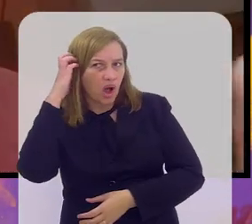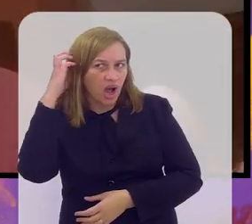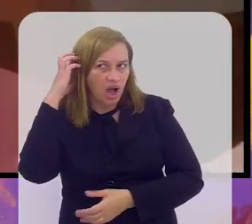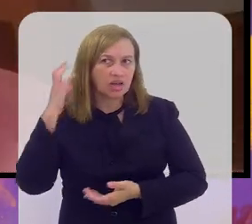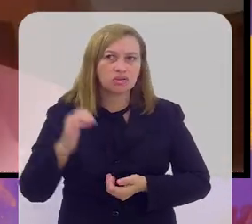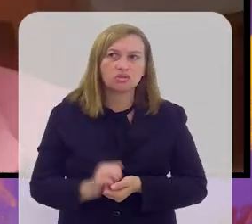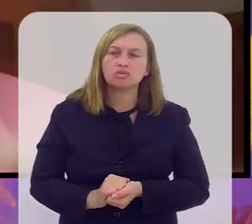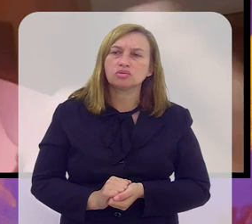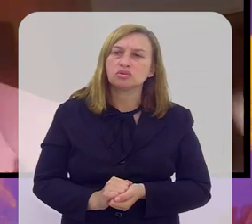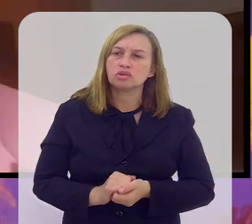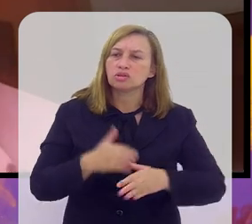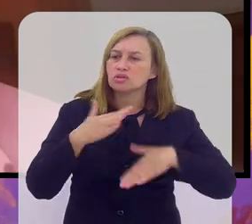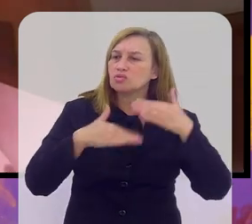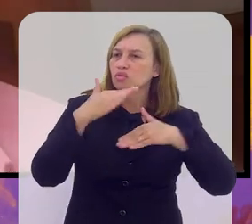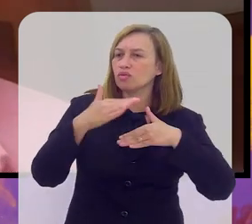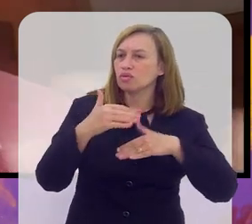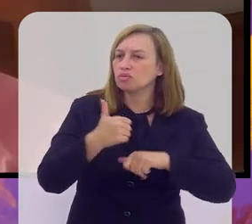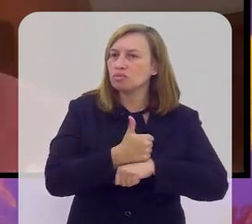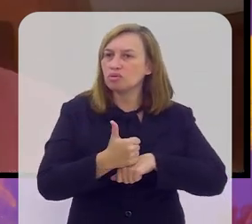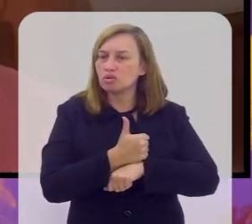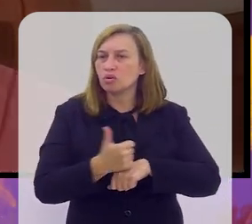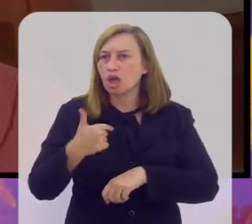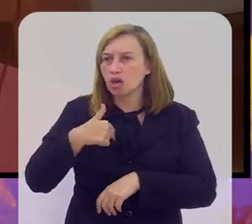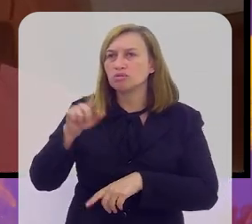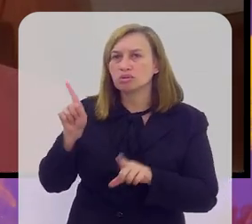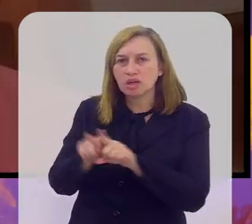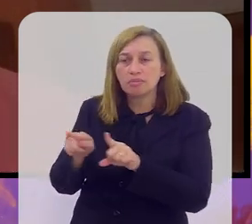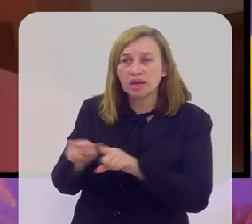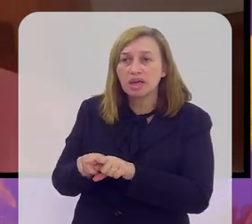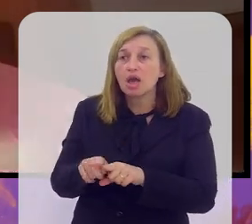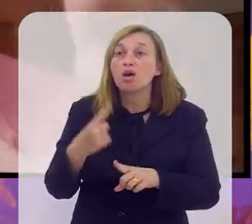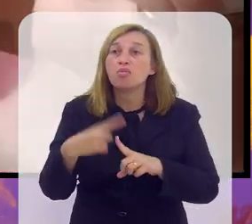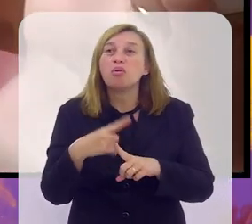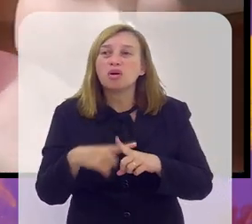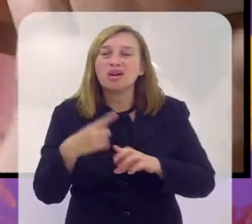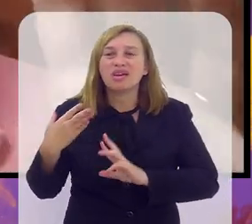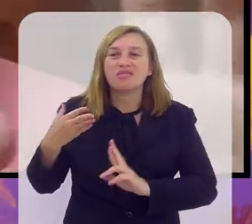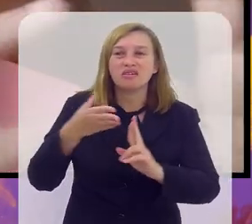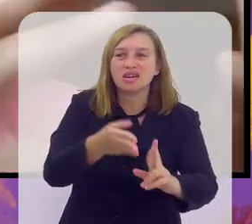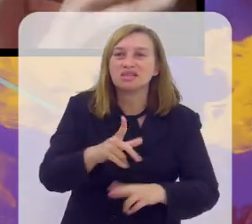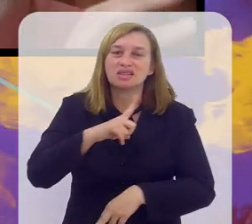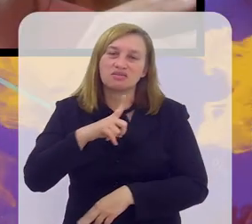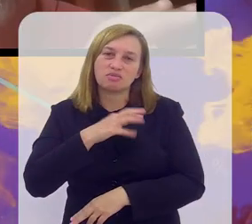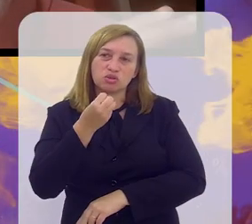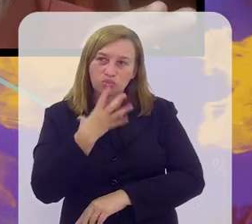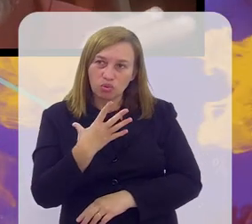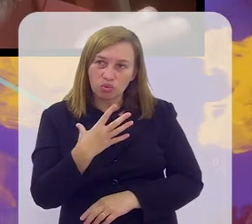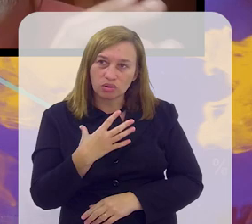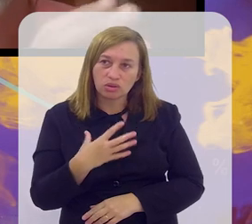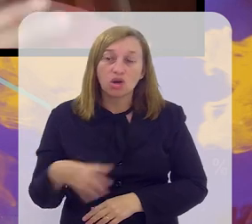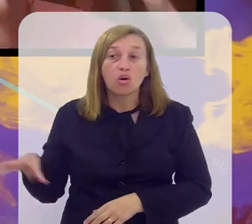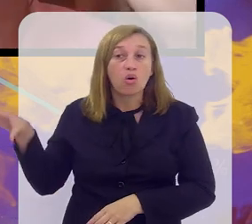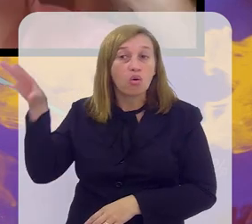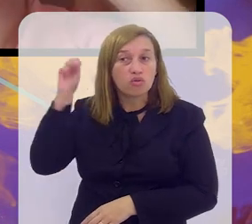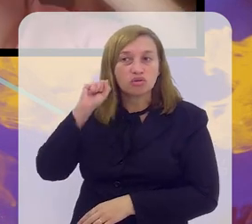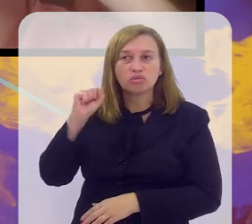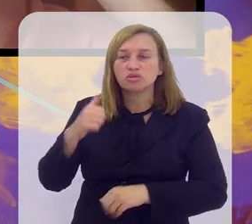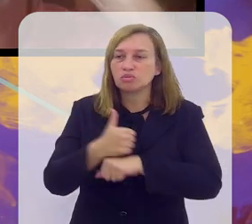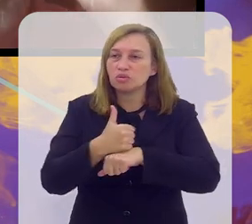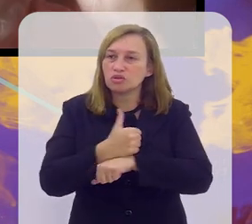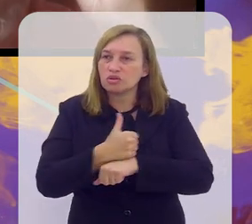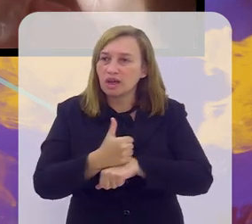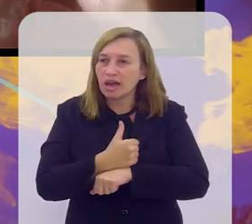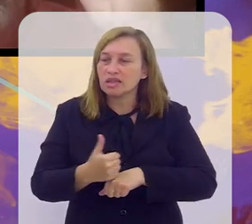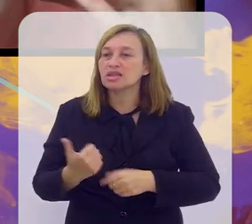no rádio, performou em alto nível. Modestamente, eu acho que eu também. Porque nós tivemos referências muito boas. Nós ouvíamos